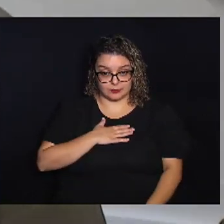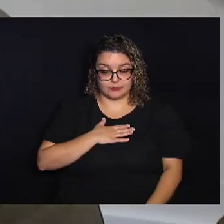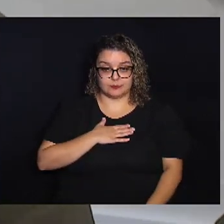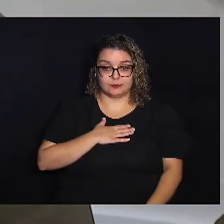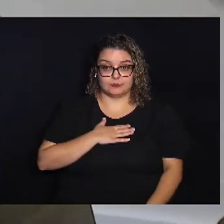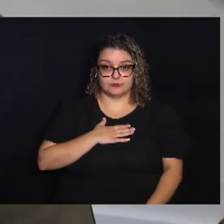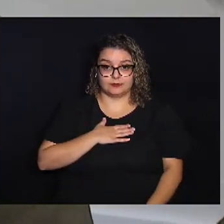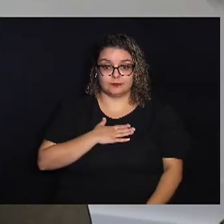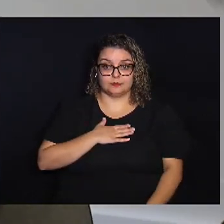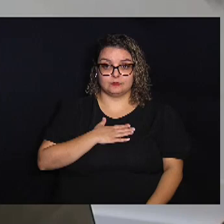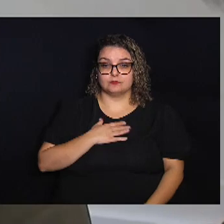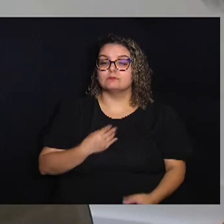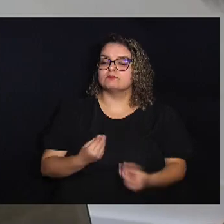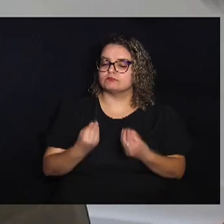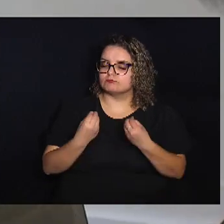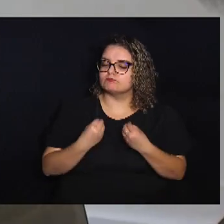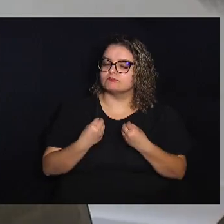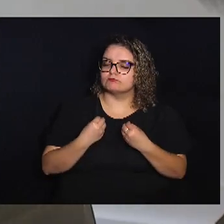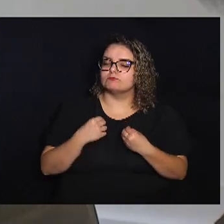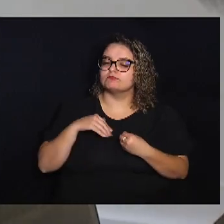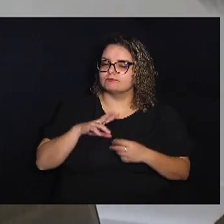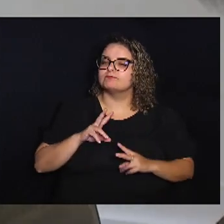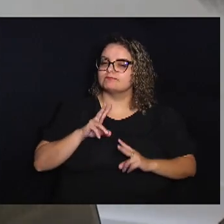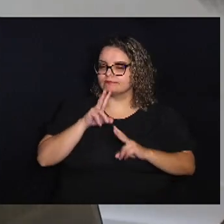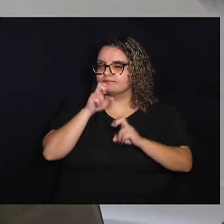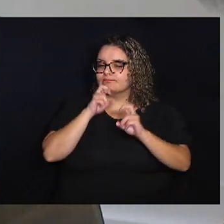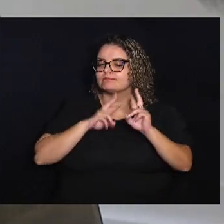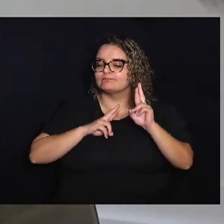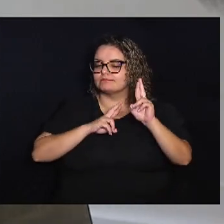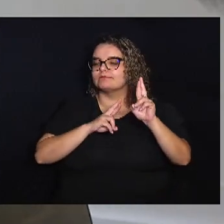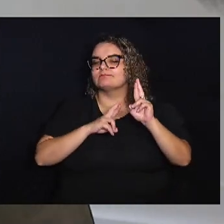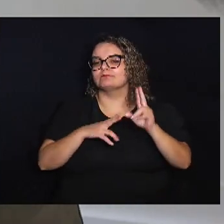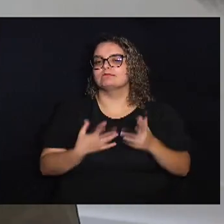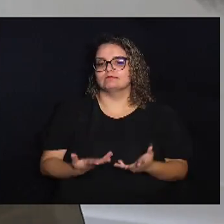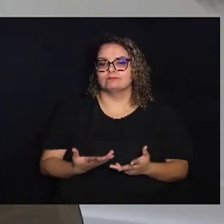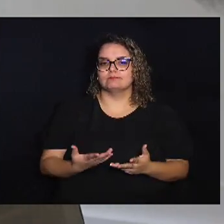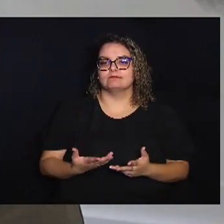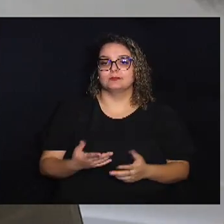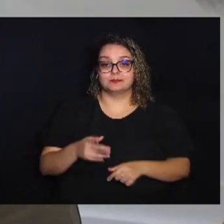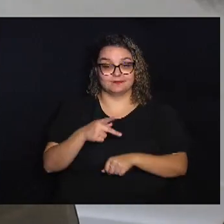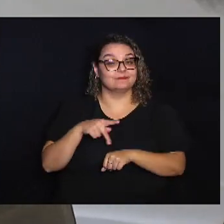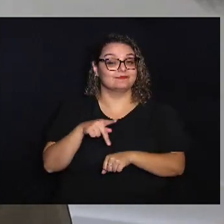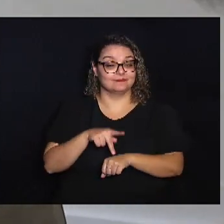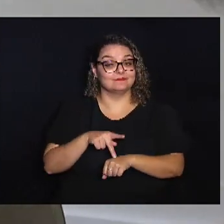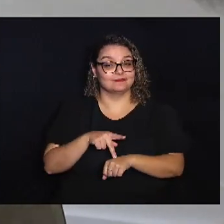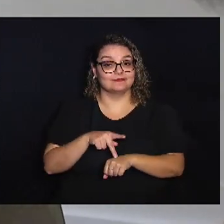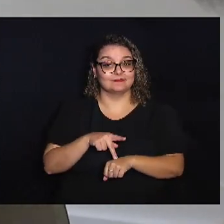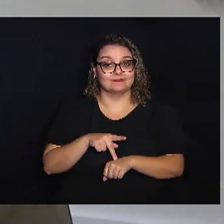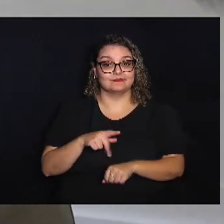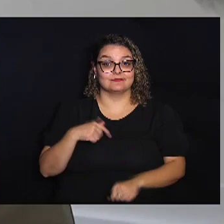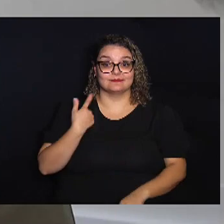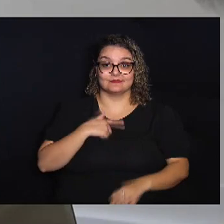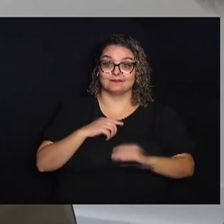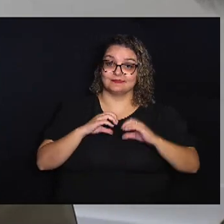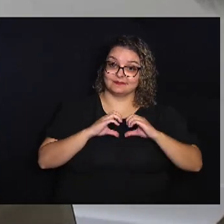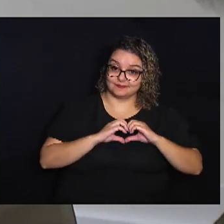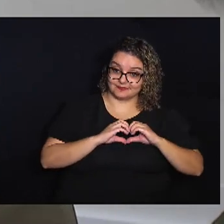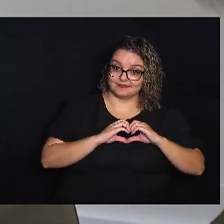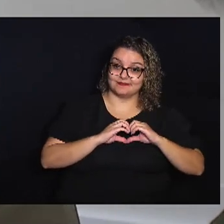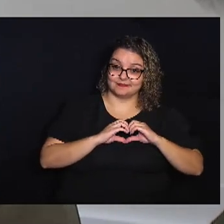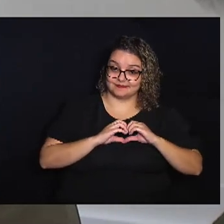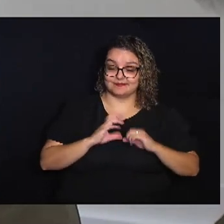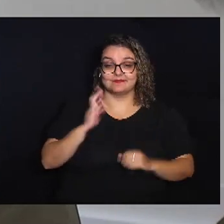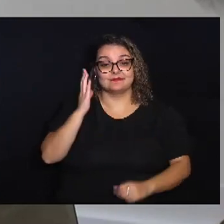Me traz ainda Mais esperança Num país Que a gente Que a gente Ama E que